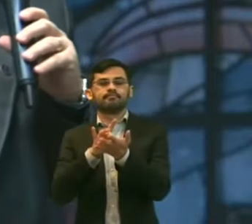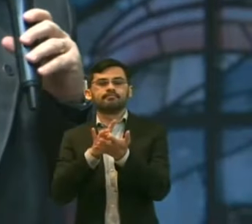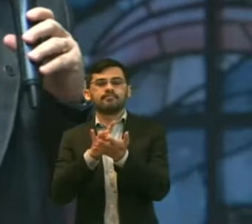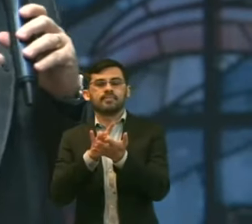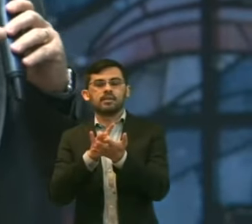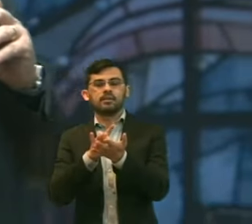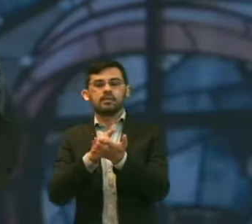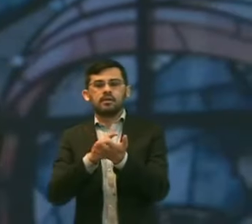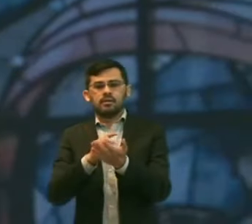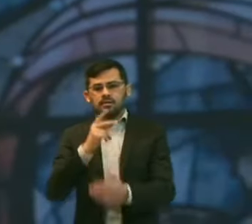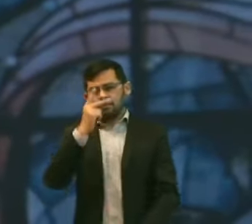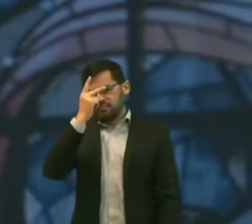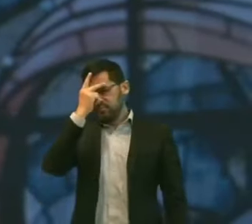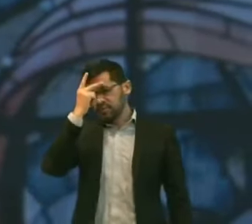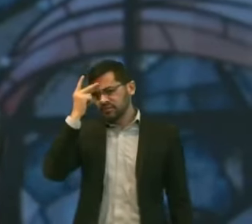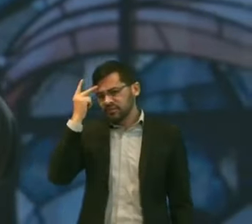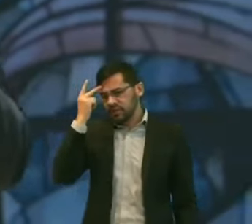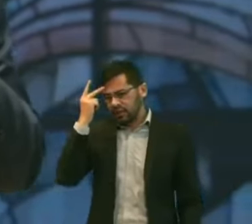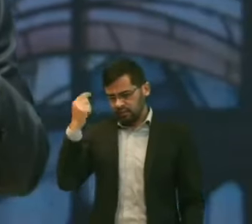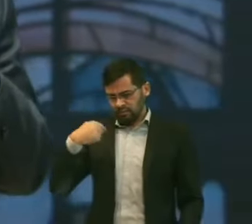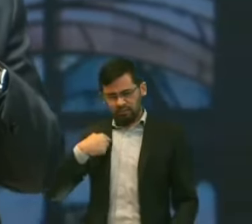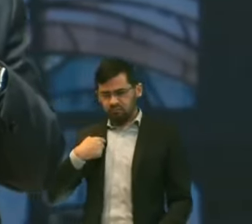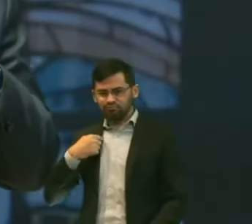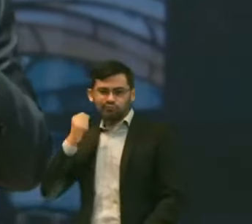Ninguém consegue Mudar Ninguém